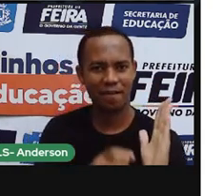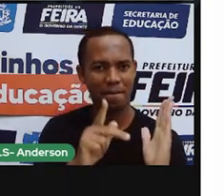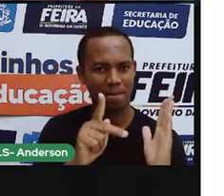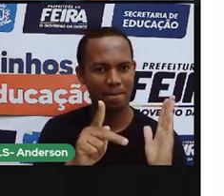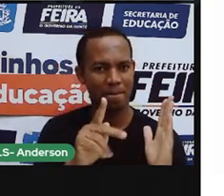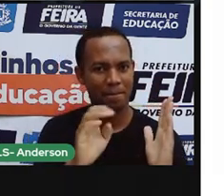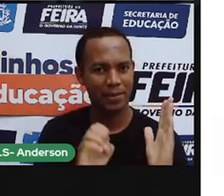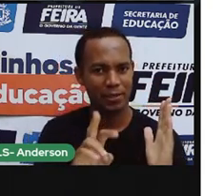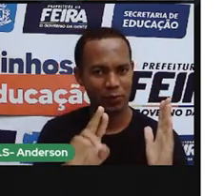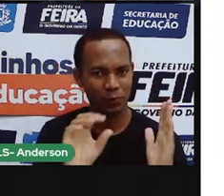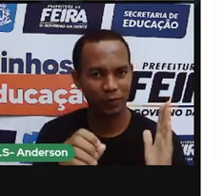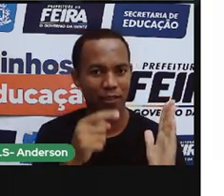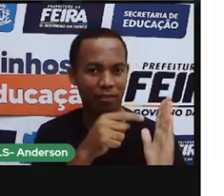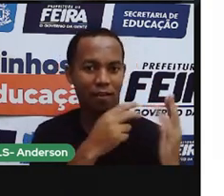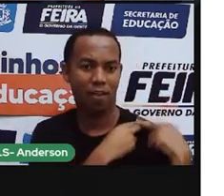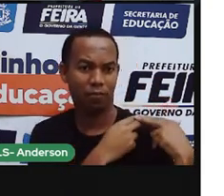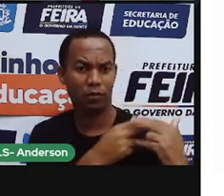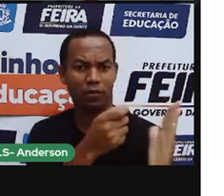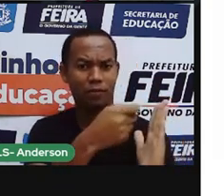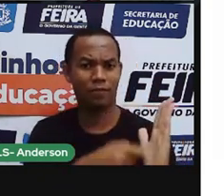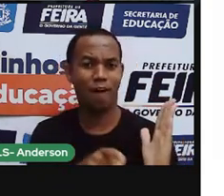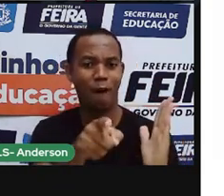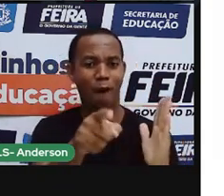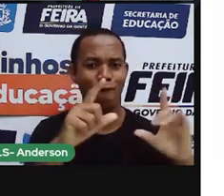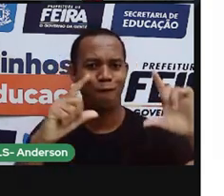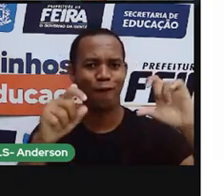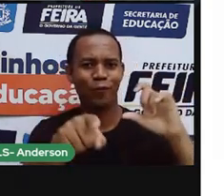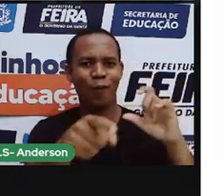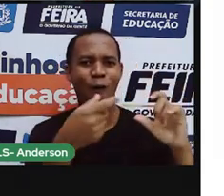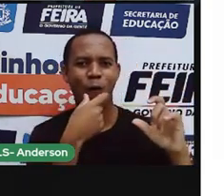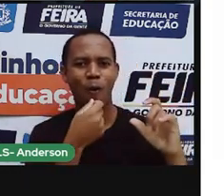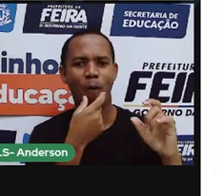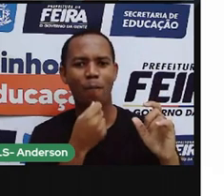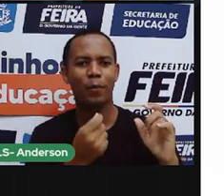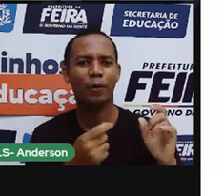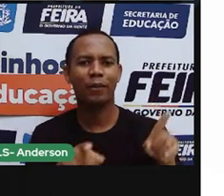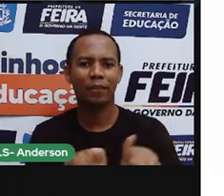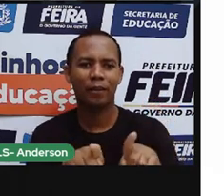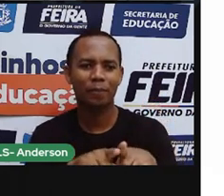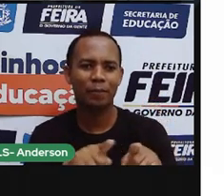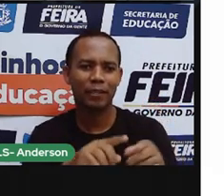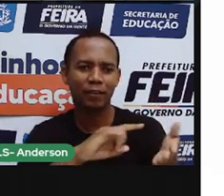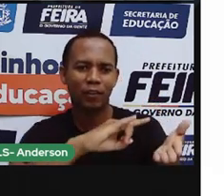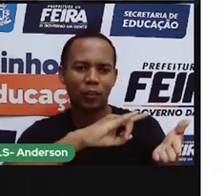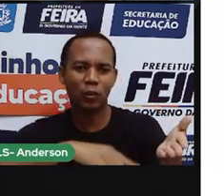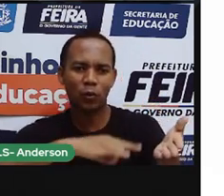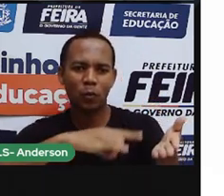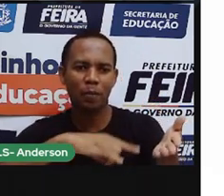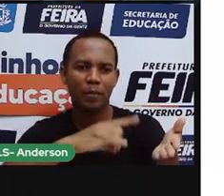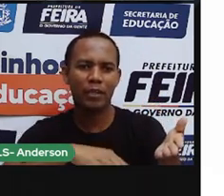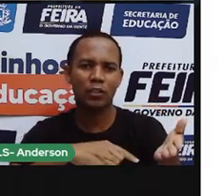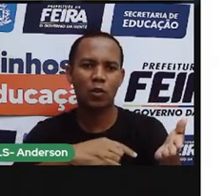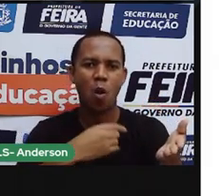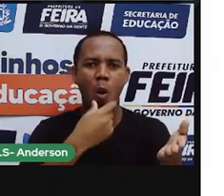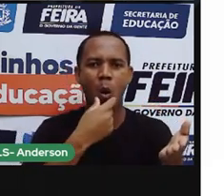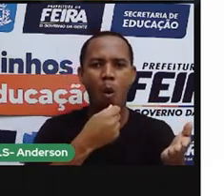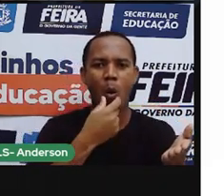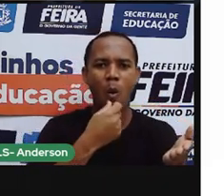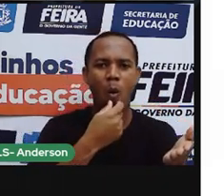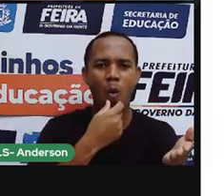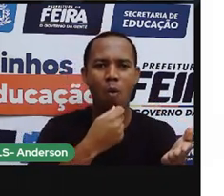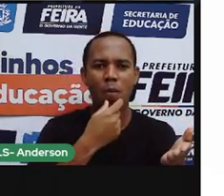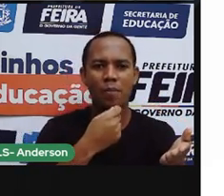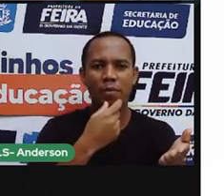né? Na expedição de Pedro Álvares Cabral, e também aos documentos deixados pelos padres jesuítas. Porque nessas